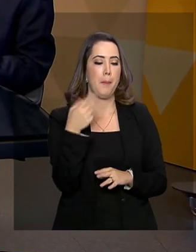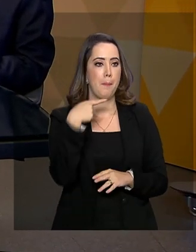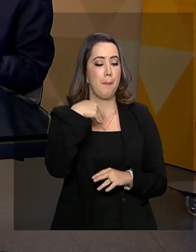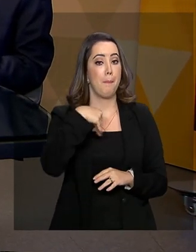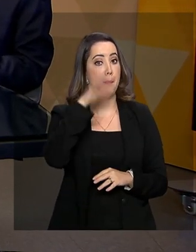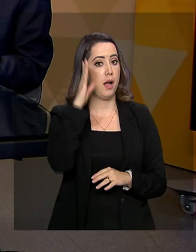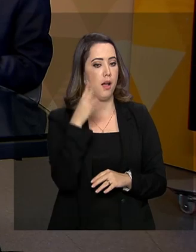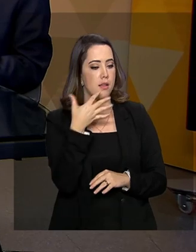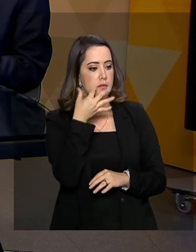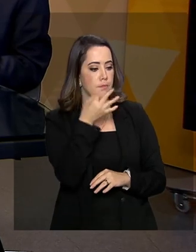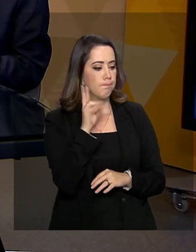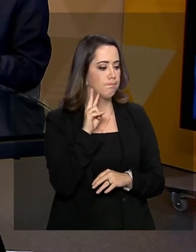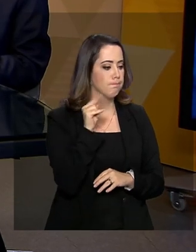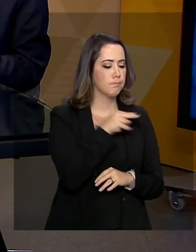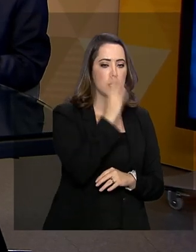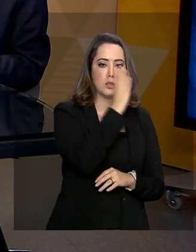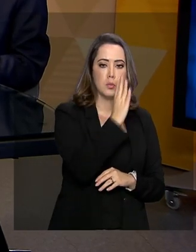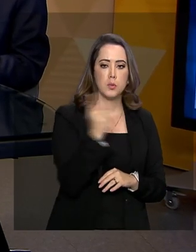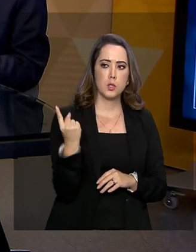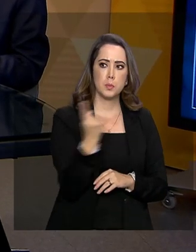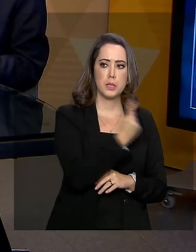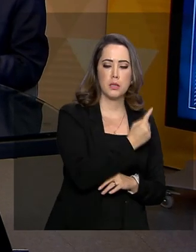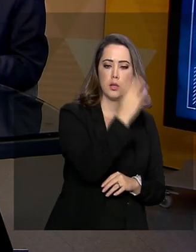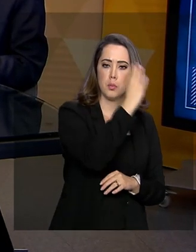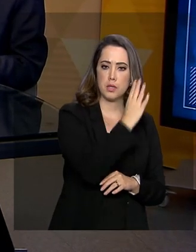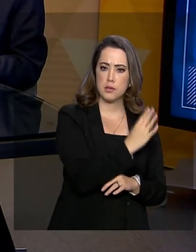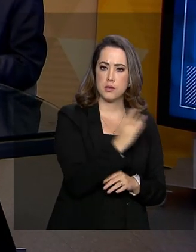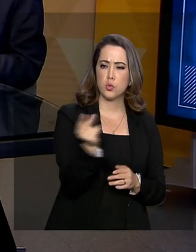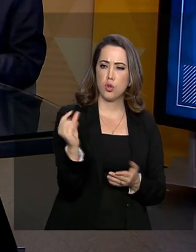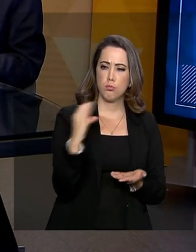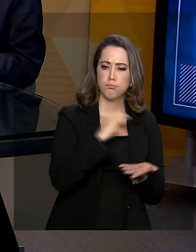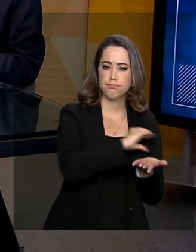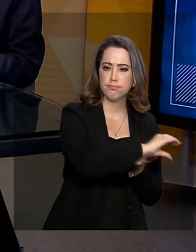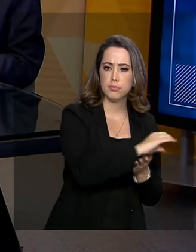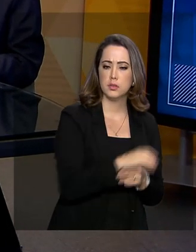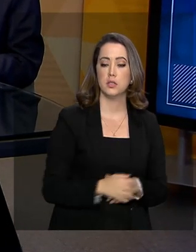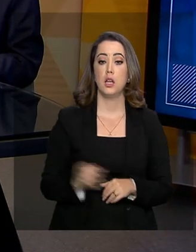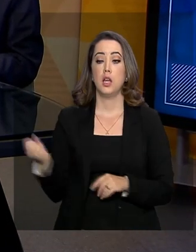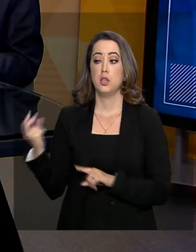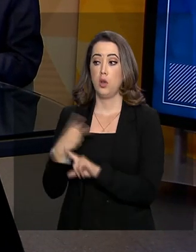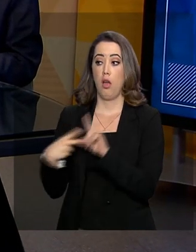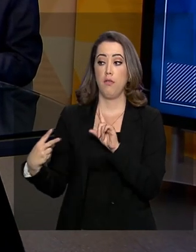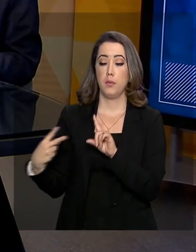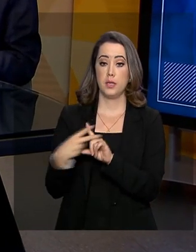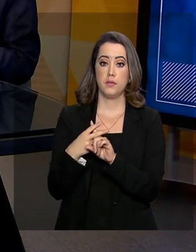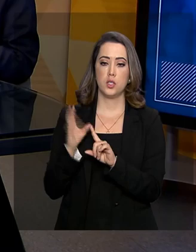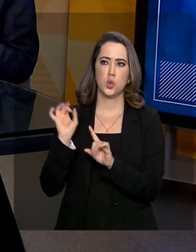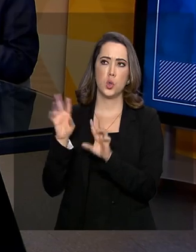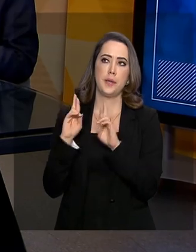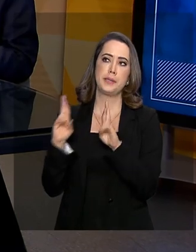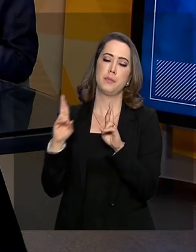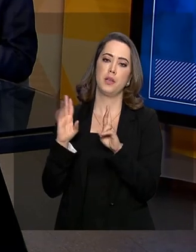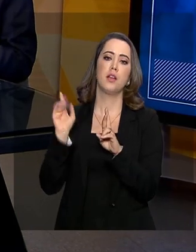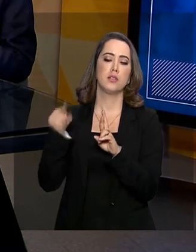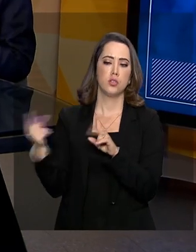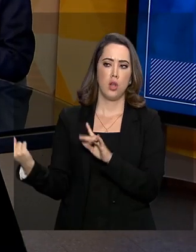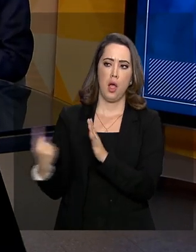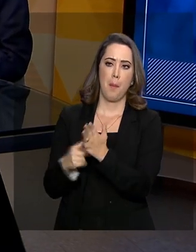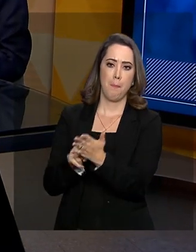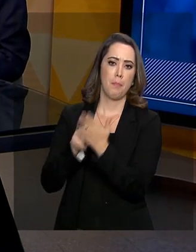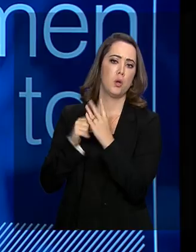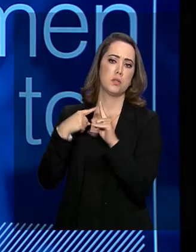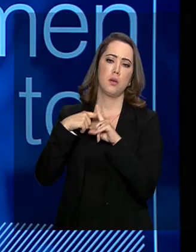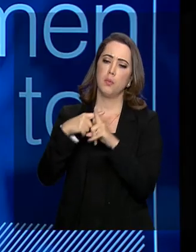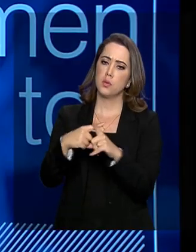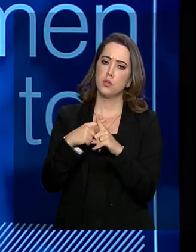em relação ao Brasil? A nova Previdência, só a expectativa da nova Previdência, ela já trouxe resultados positivos para nós no